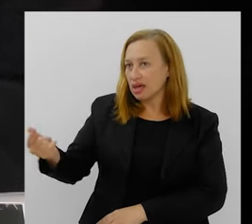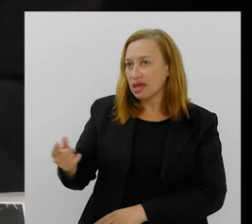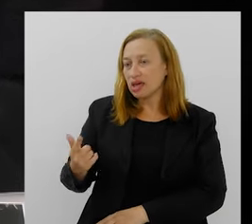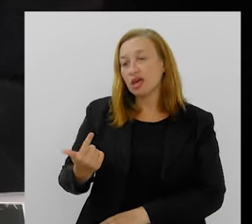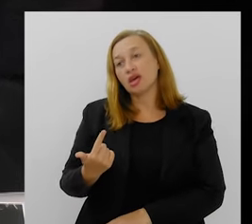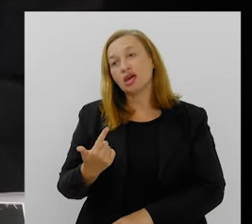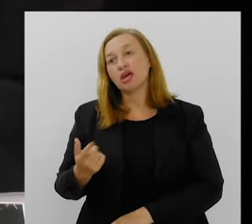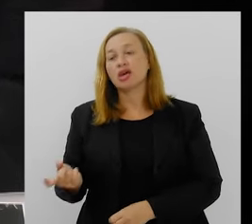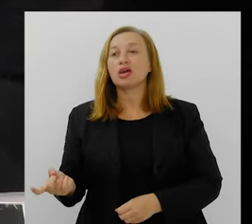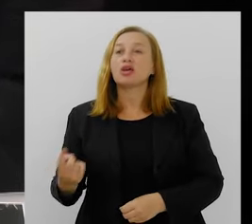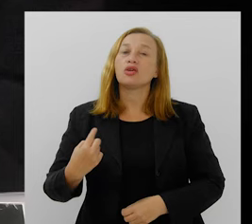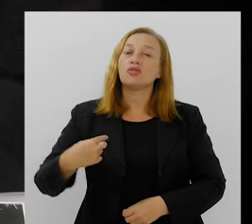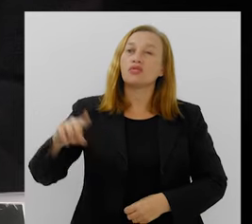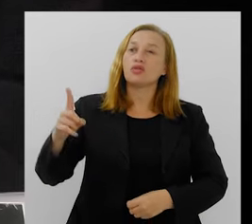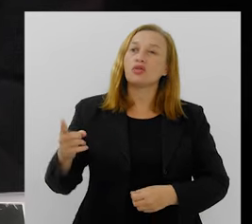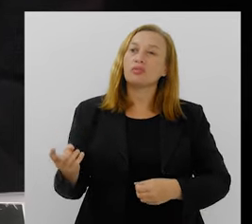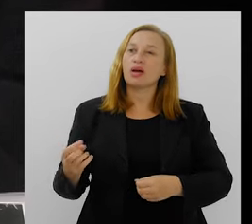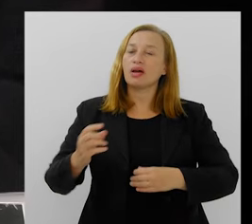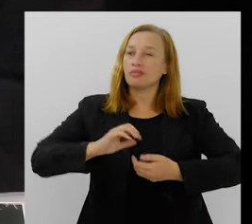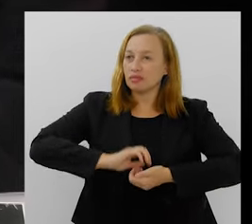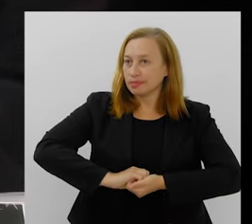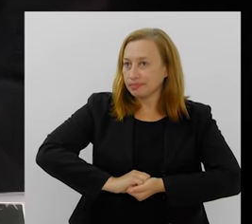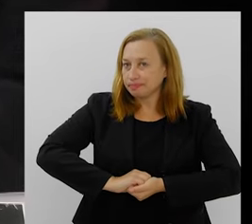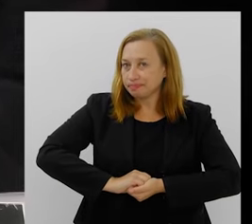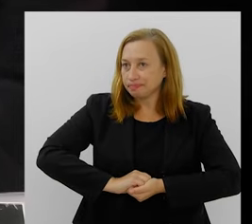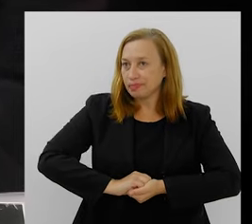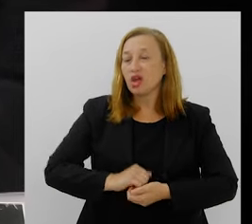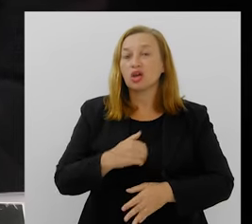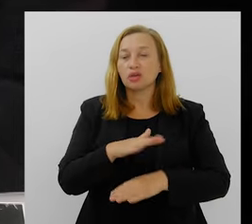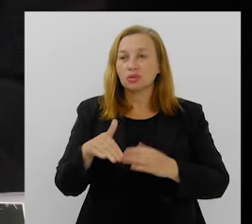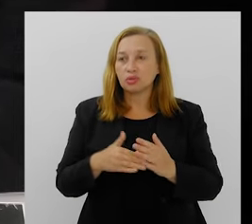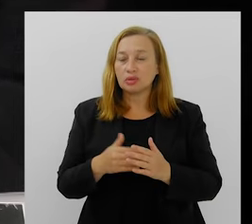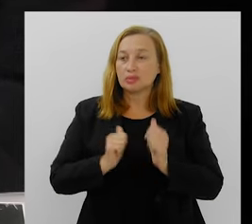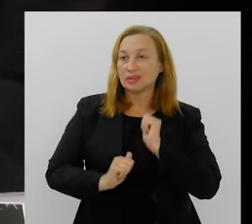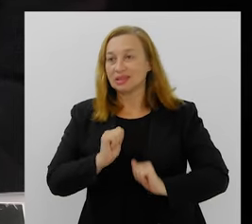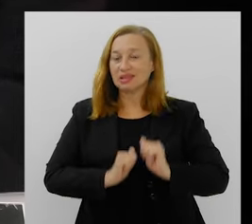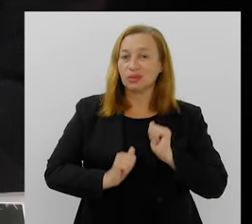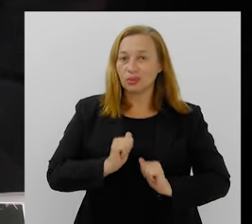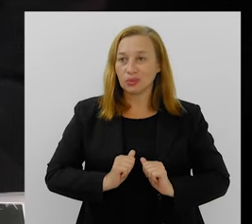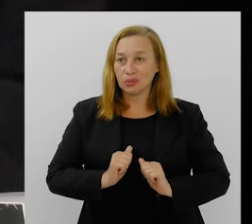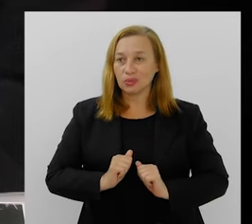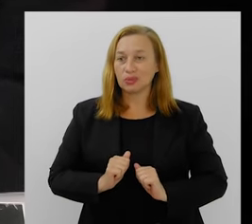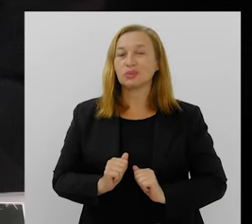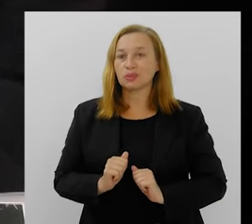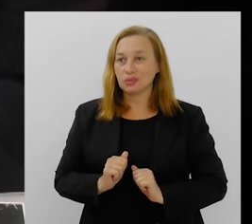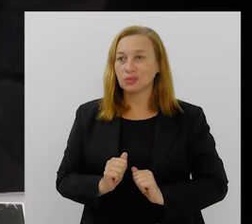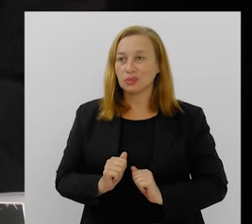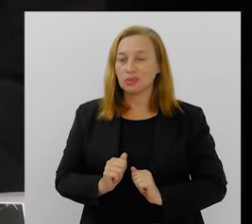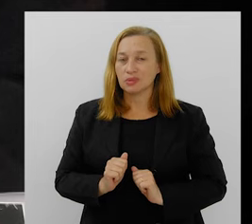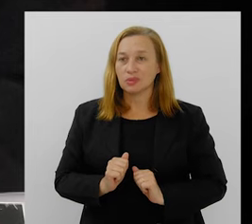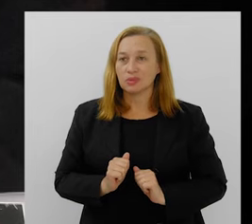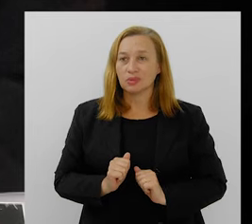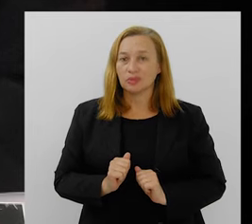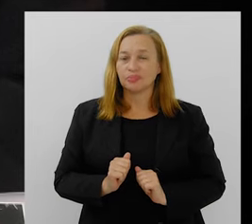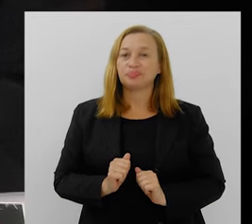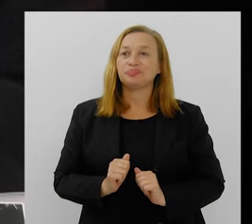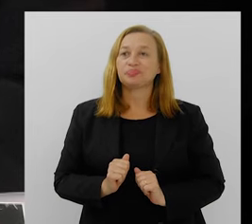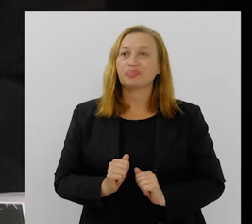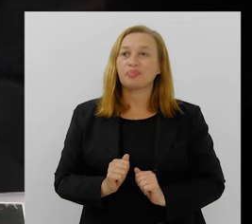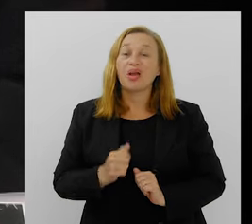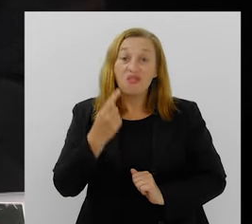fui para a Viradora fazer Bibi Ferreira. E todo mundo muito ansioso para poder, todos ansiosos para poder